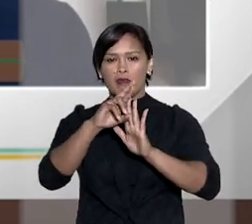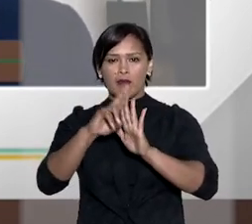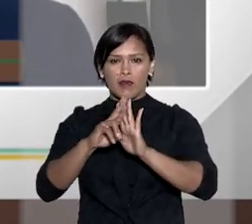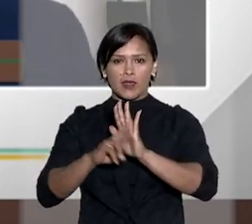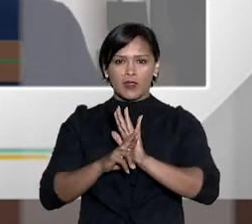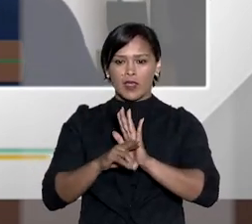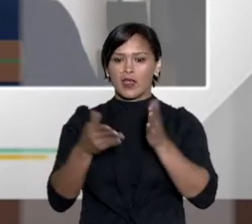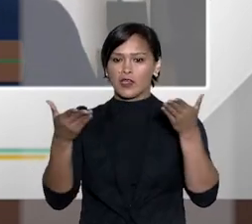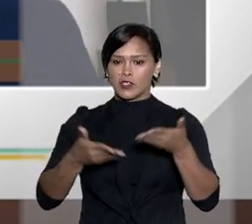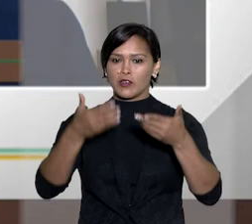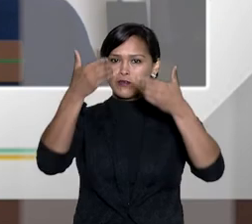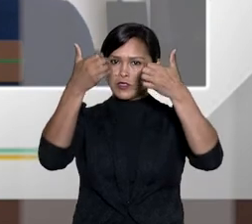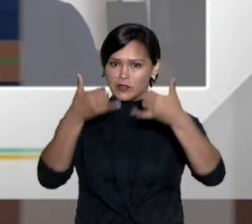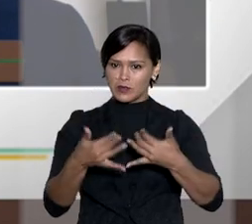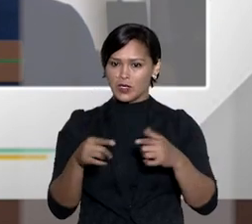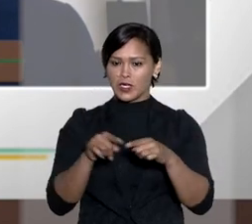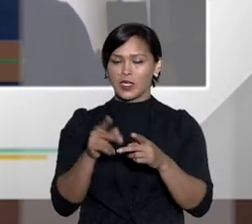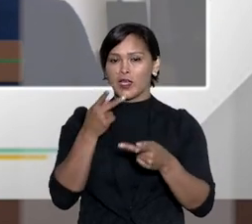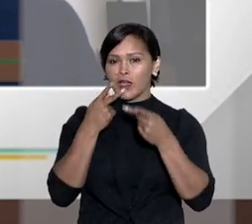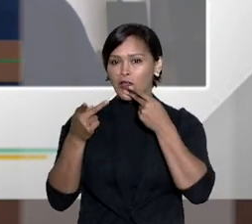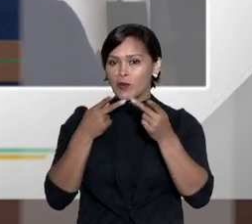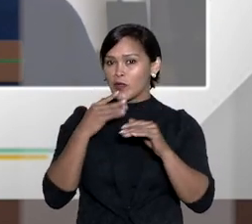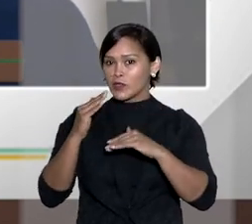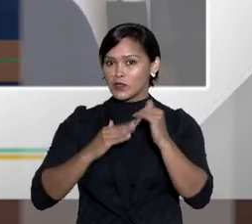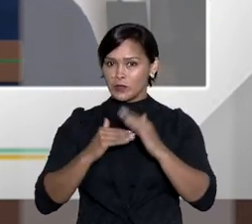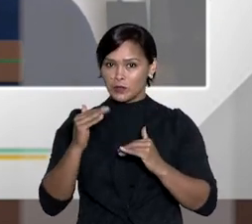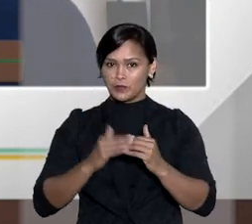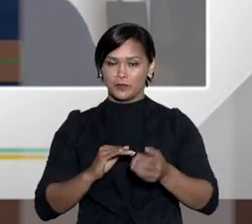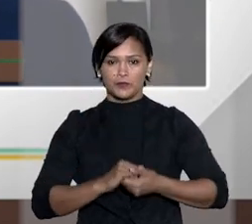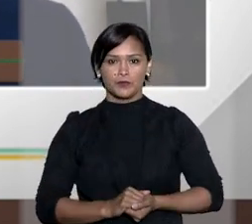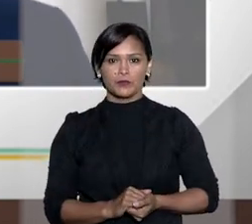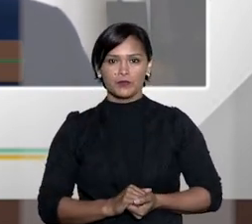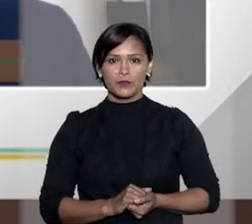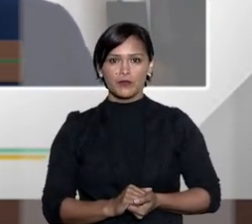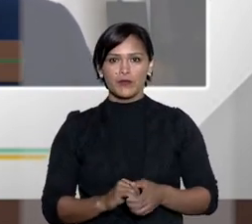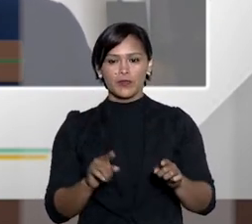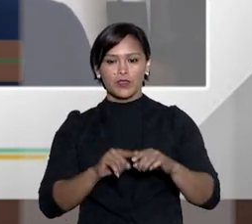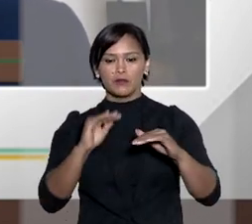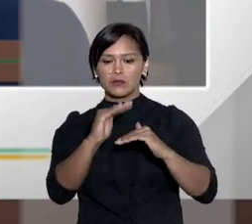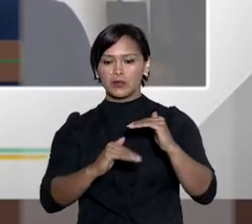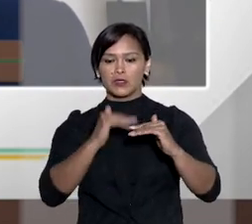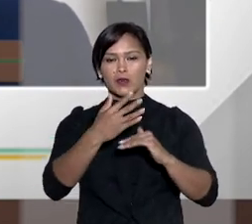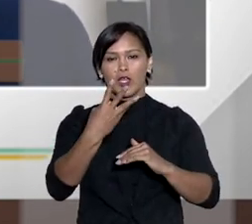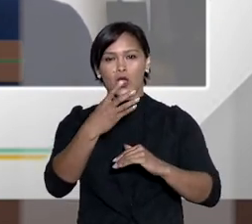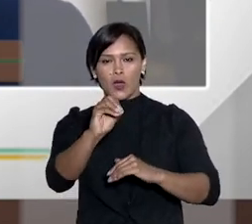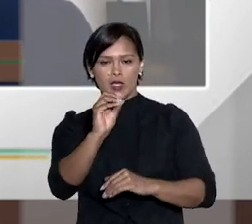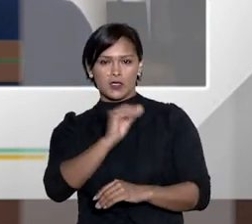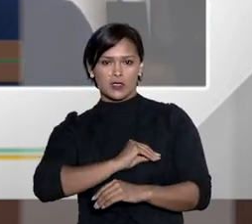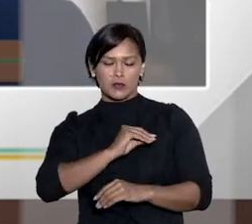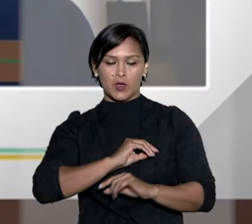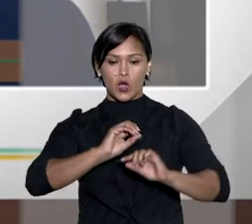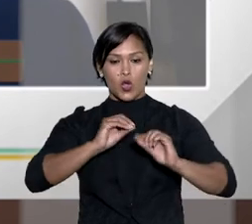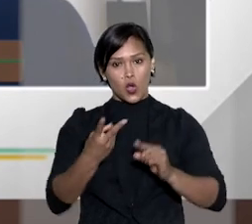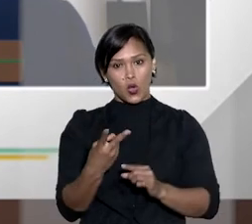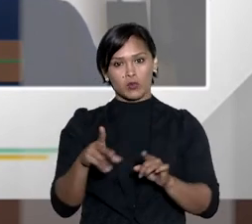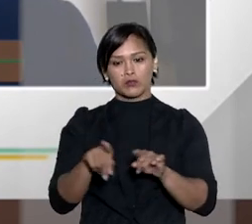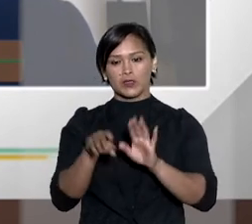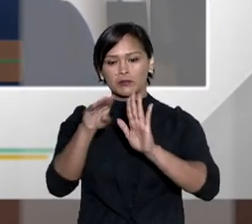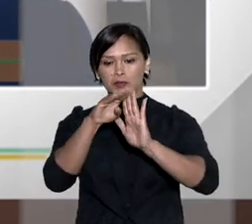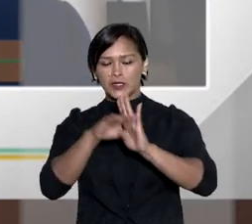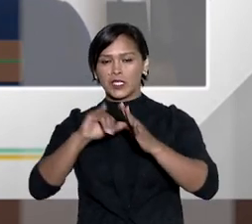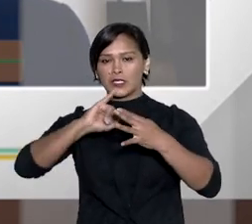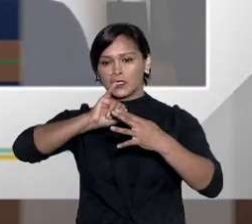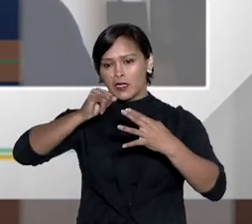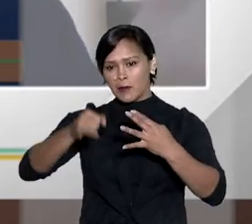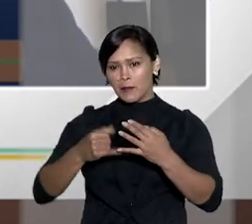dentro da simplicidade e da regra que já foi aqui comentada de competência uma causa que não ultrapasse